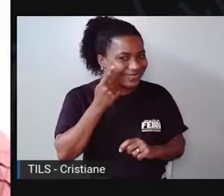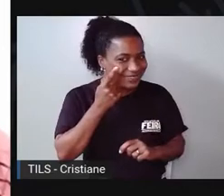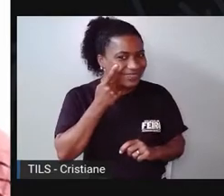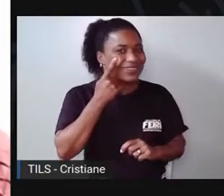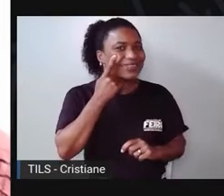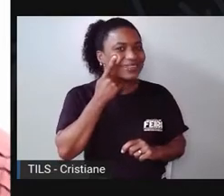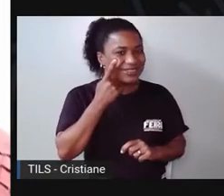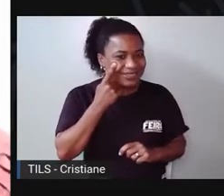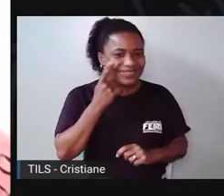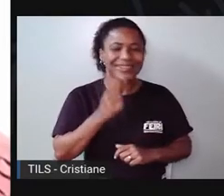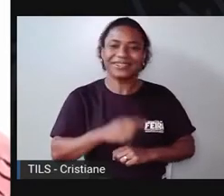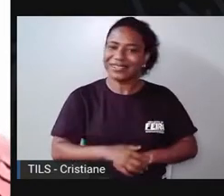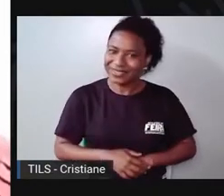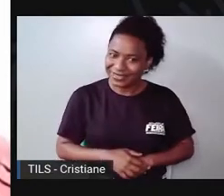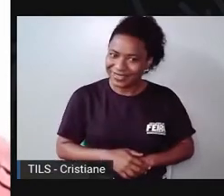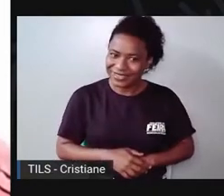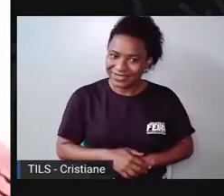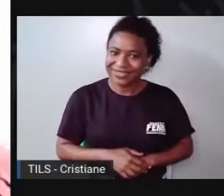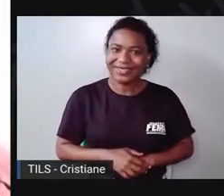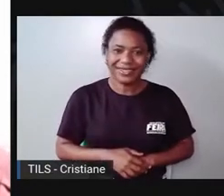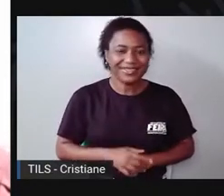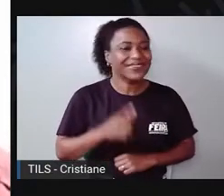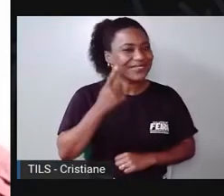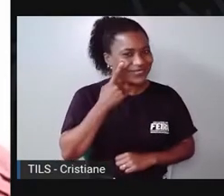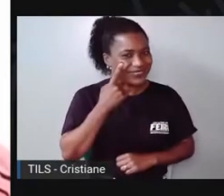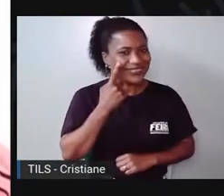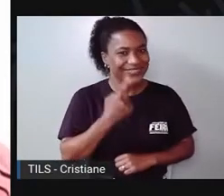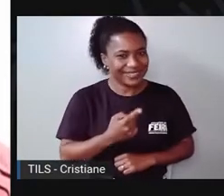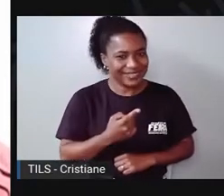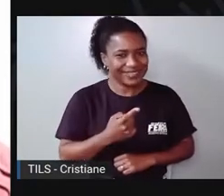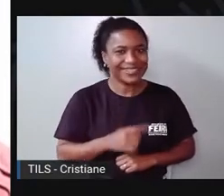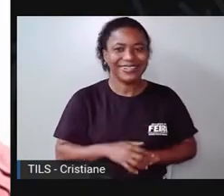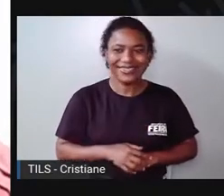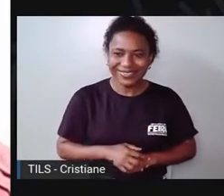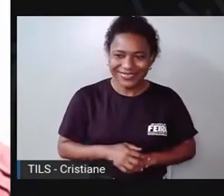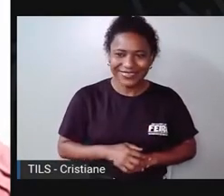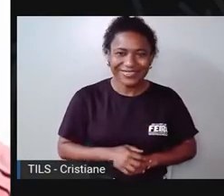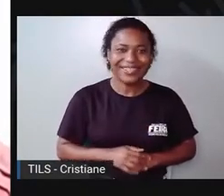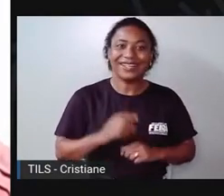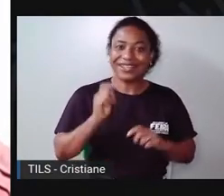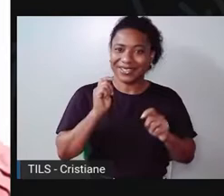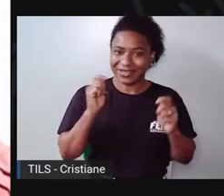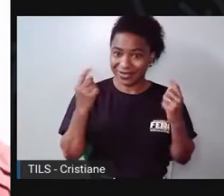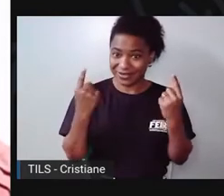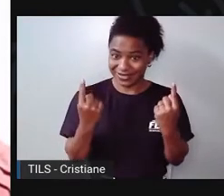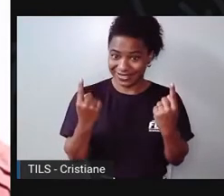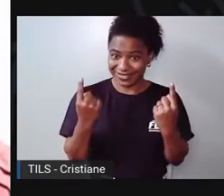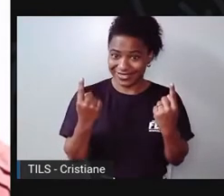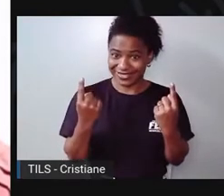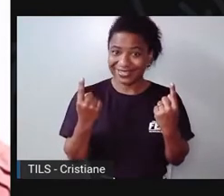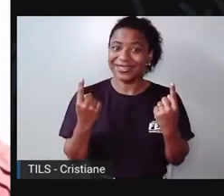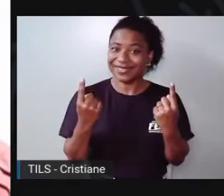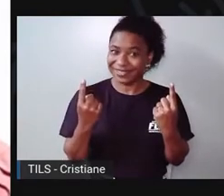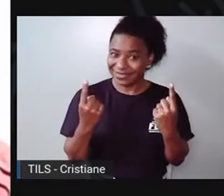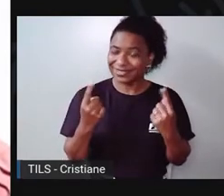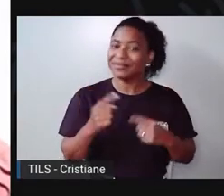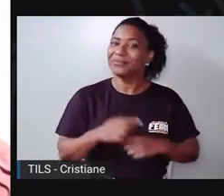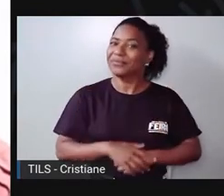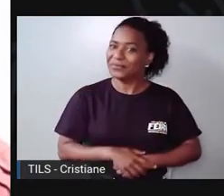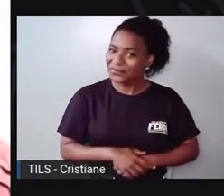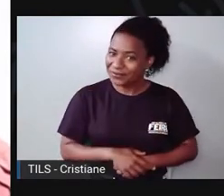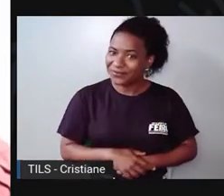Lindas. Lindas. Vocês fizeram daí também? Olha qual das minhas colheres. Ai, acho que